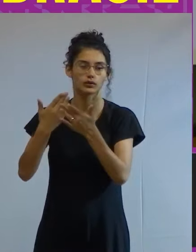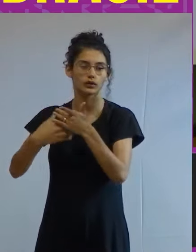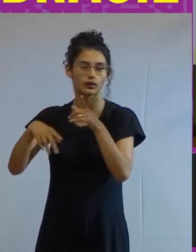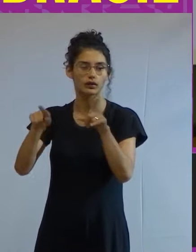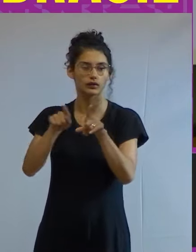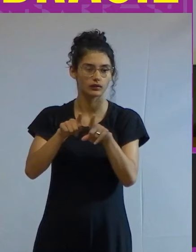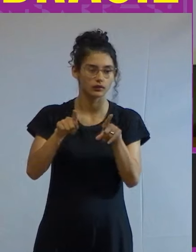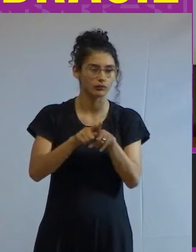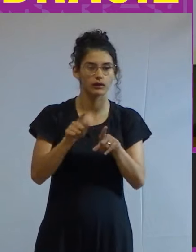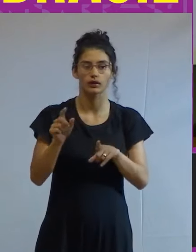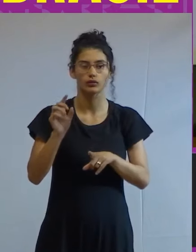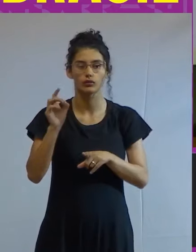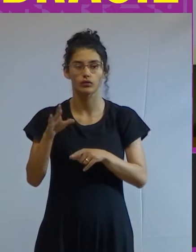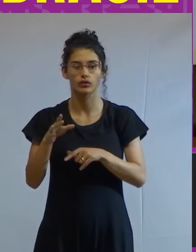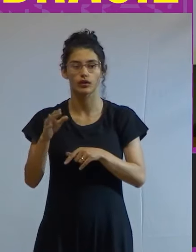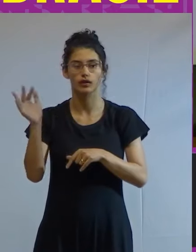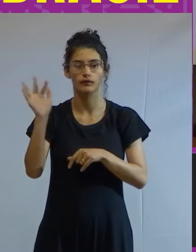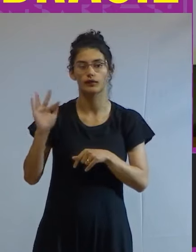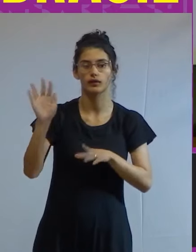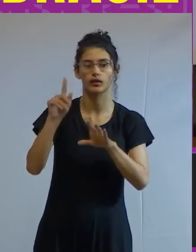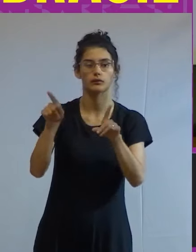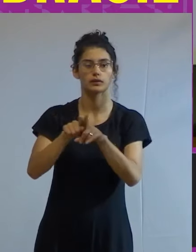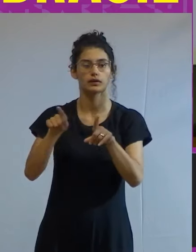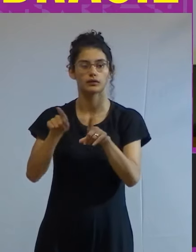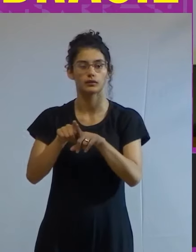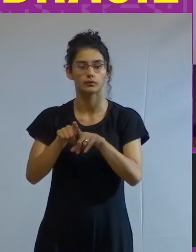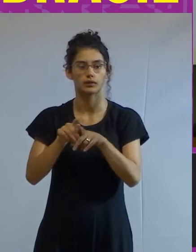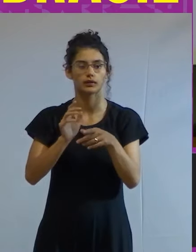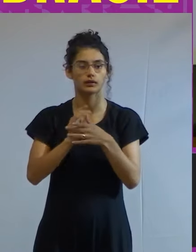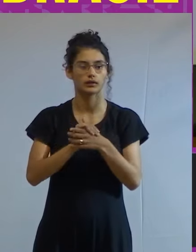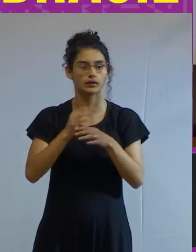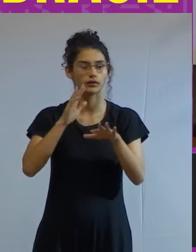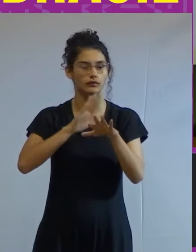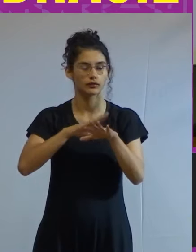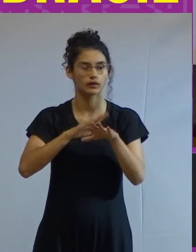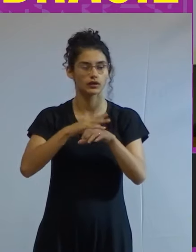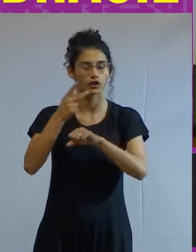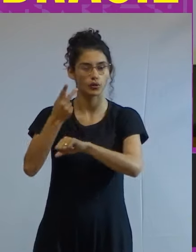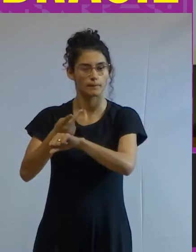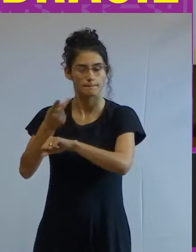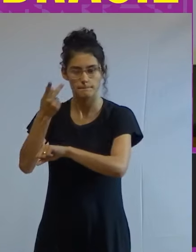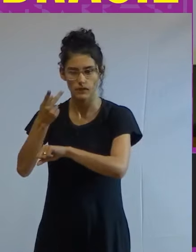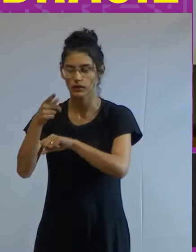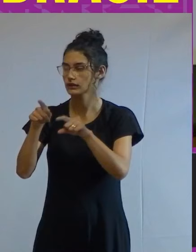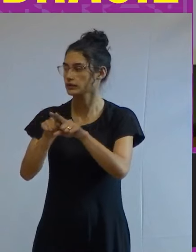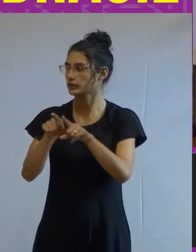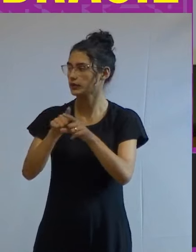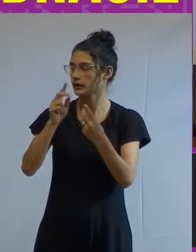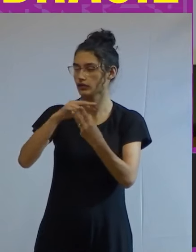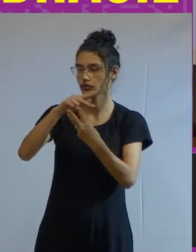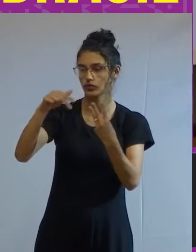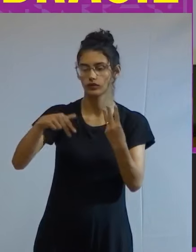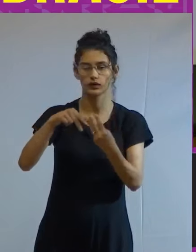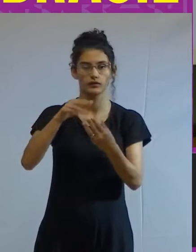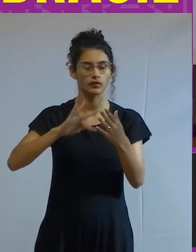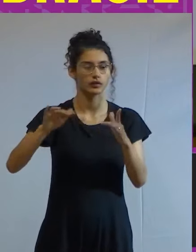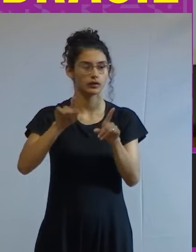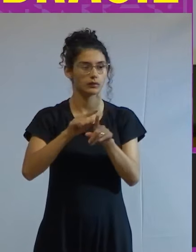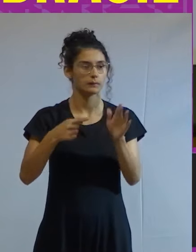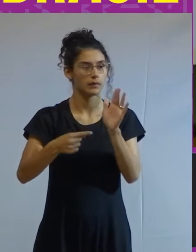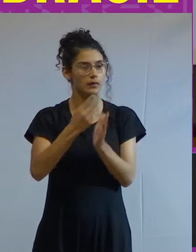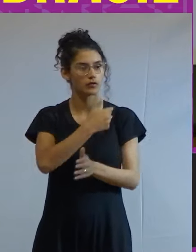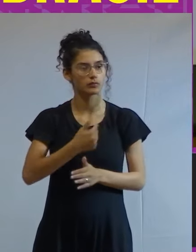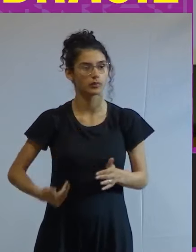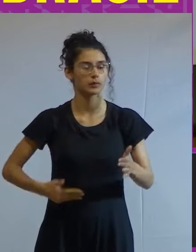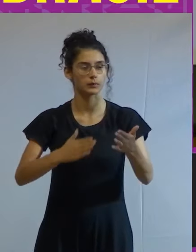não só na faculdade mas também realizando pós nas outras universidades principalmente públicas que